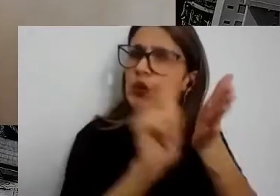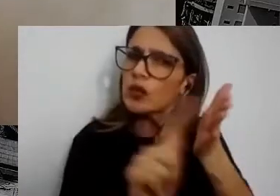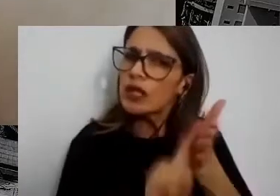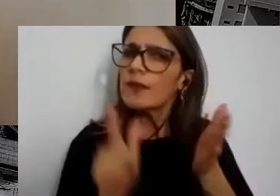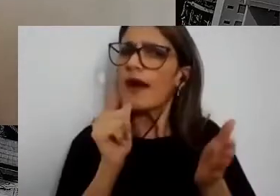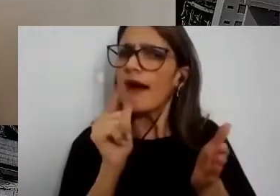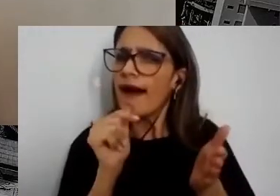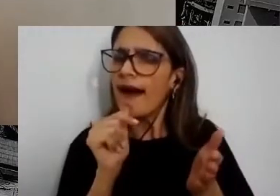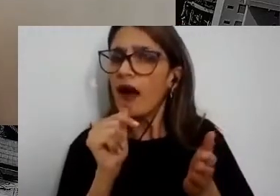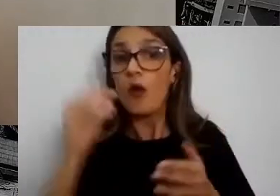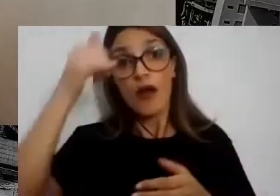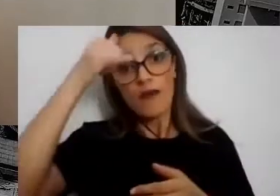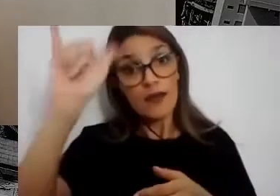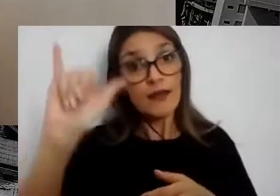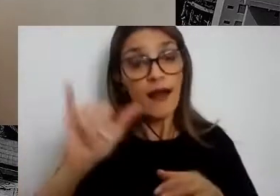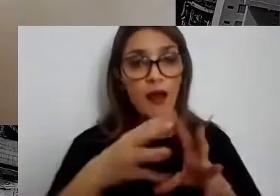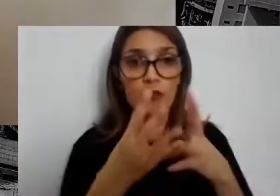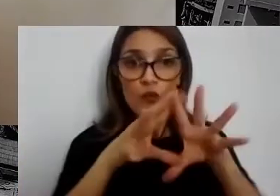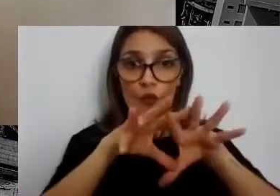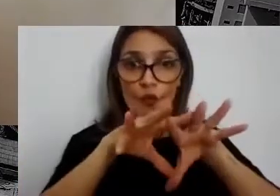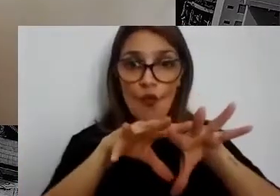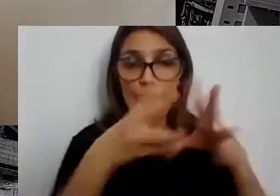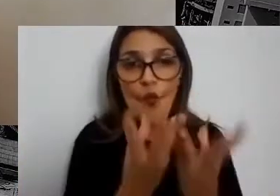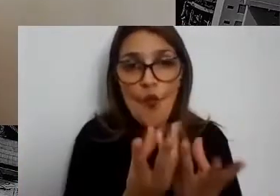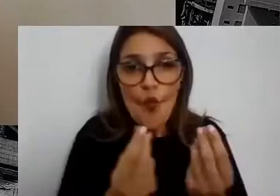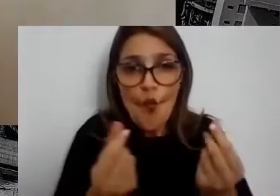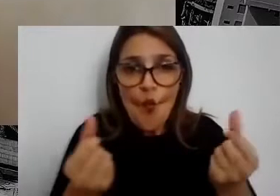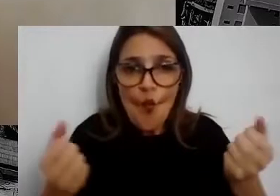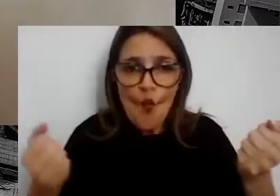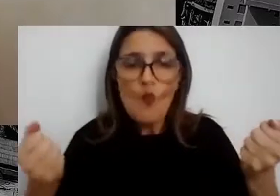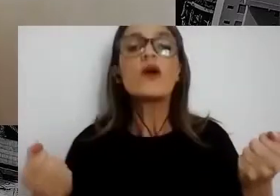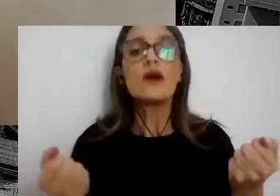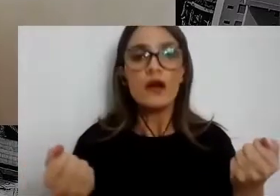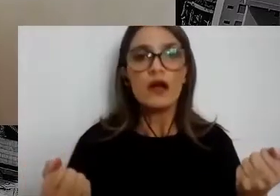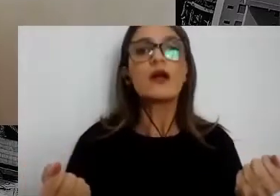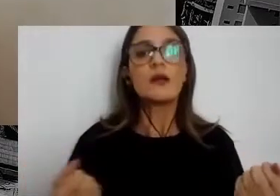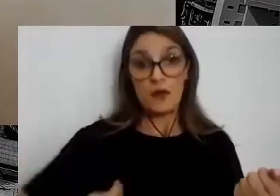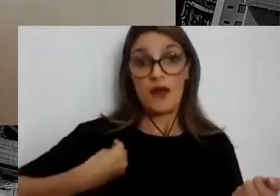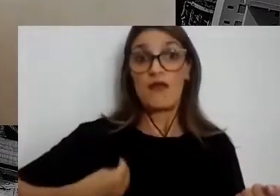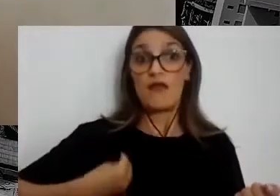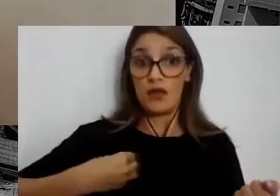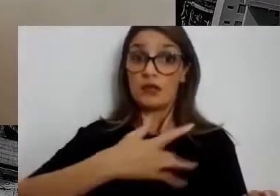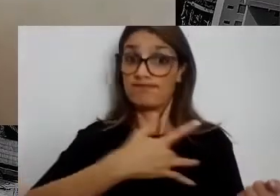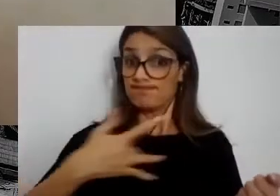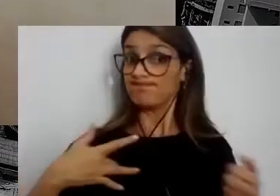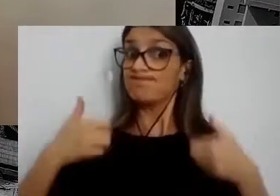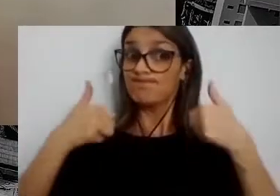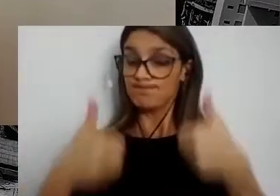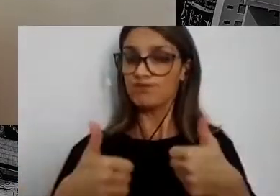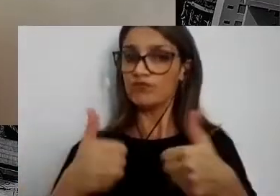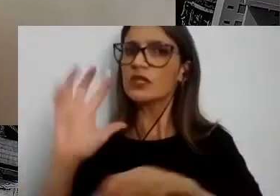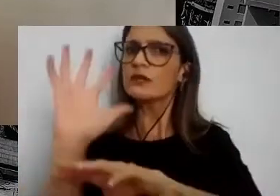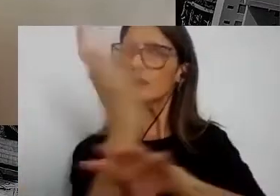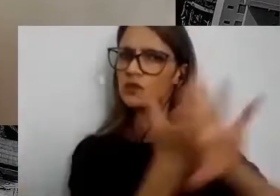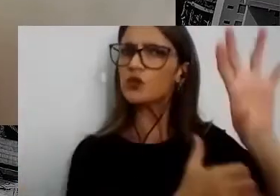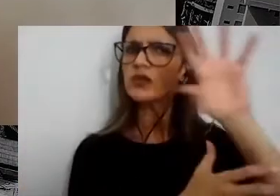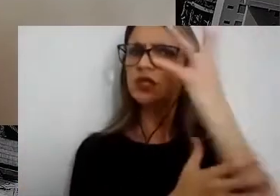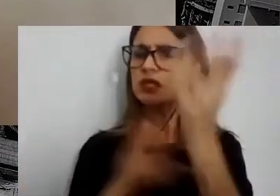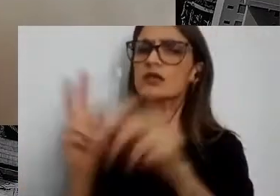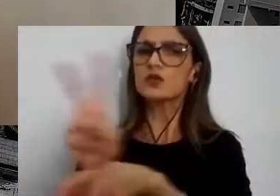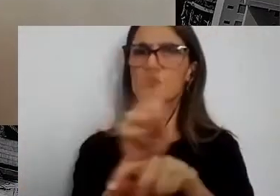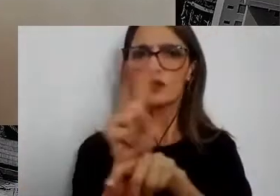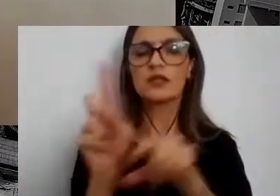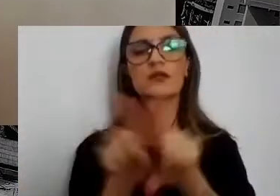proporcionam simultaneamente bem-estar humano e benefícios para a biodiversidade. E quando a gente fala desse tema,